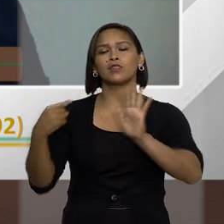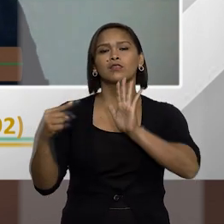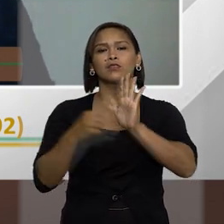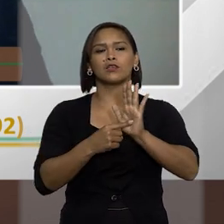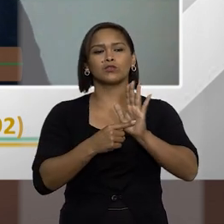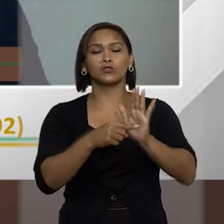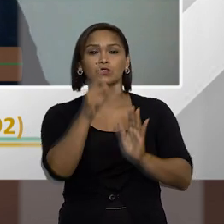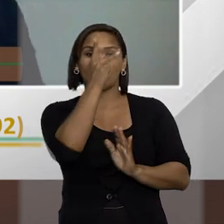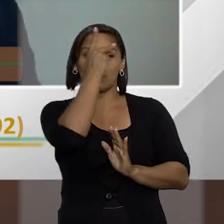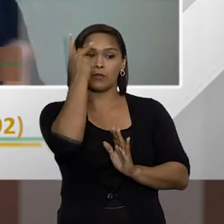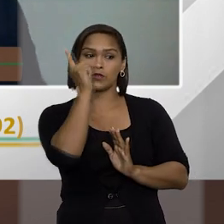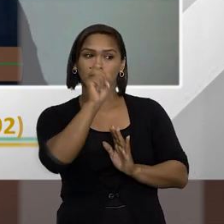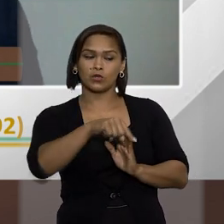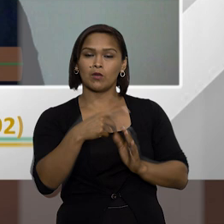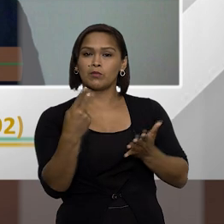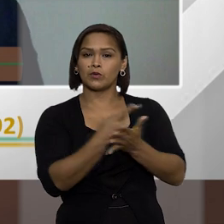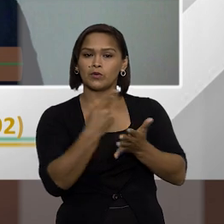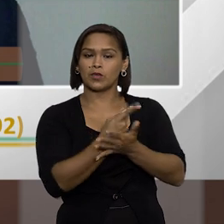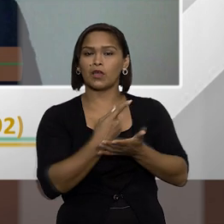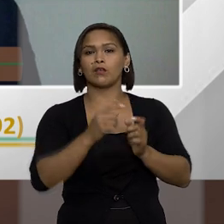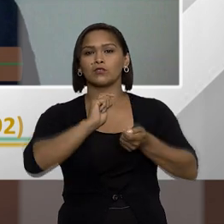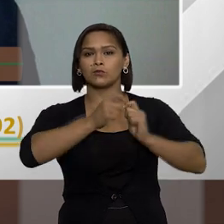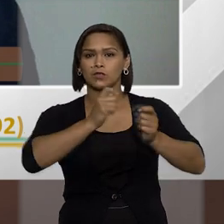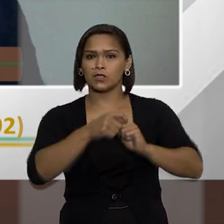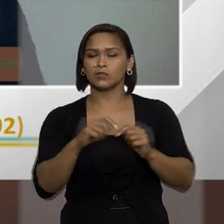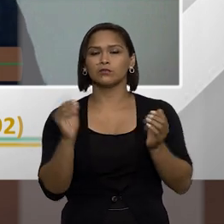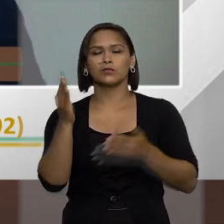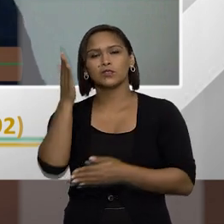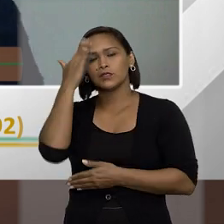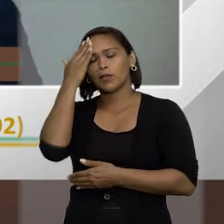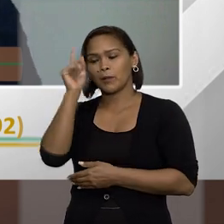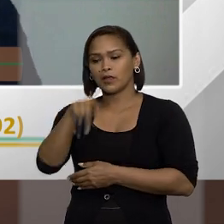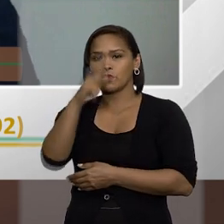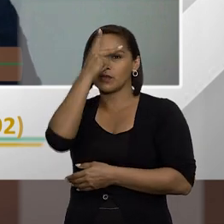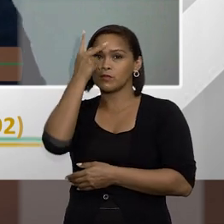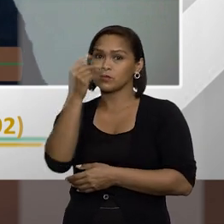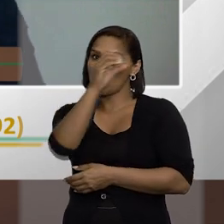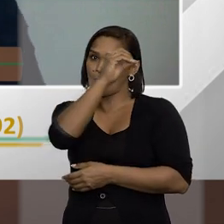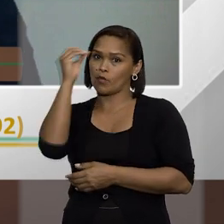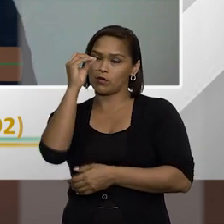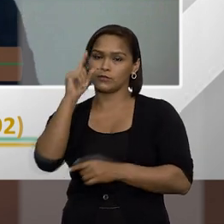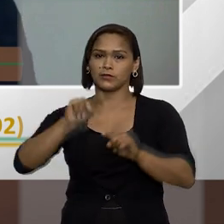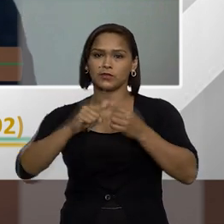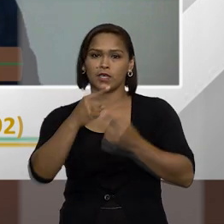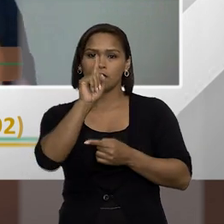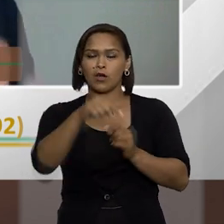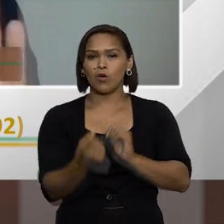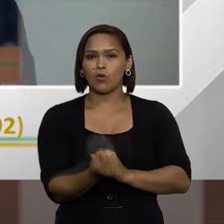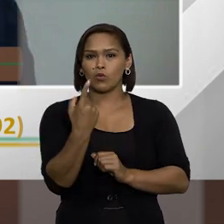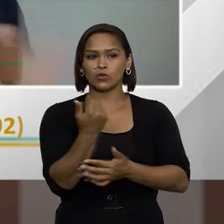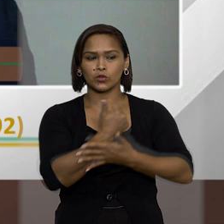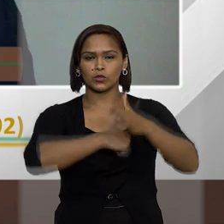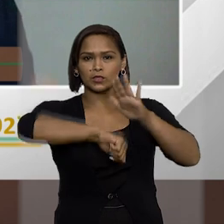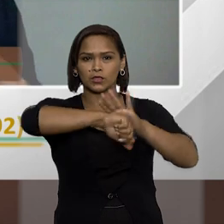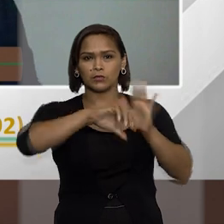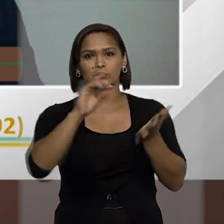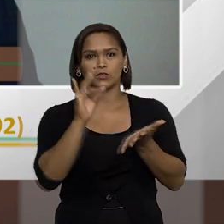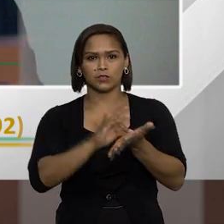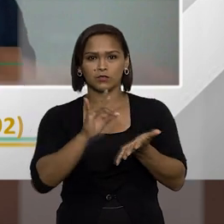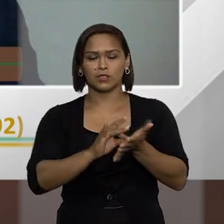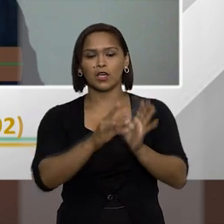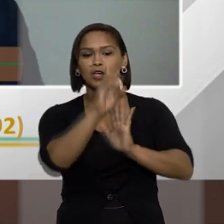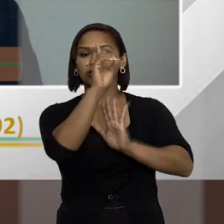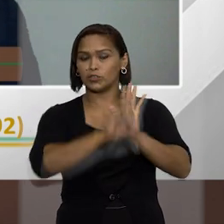denunciar alguém por ato de improbidade administrativa, sabendo que aquela pessoa é inocente. Então, esse é o único crime de fato,